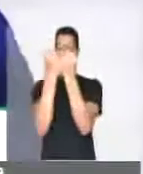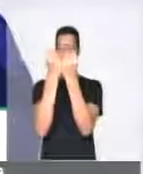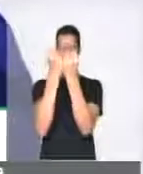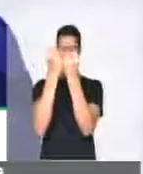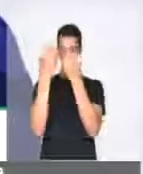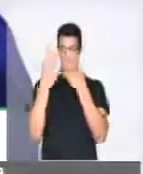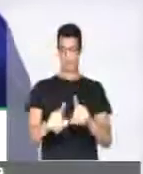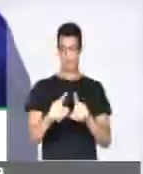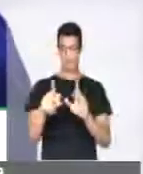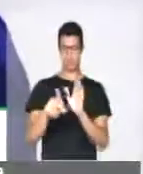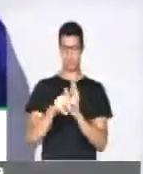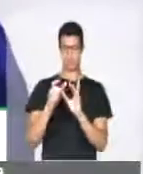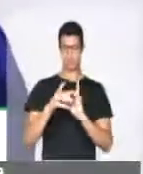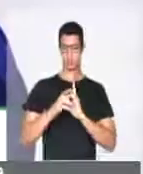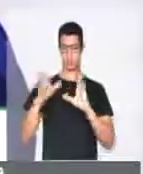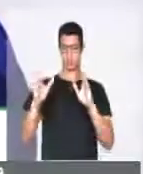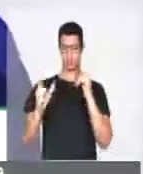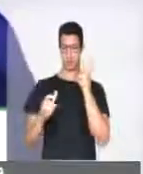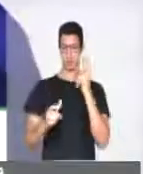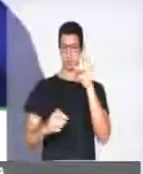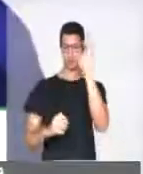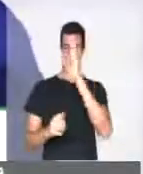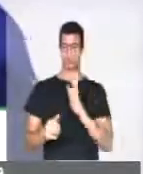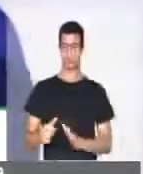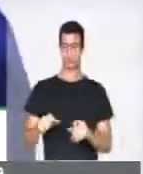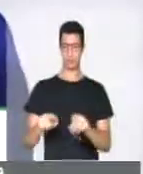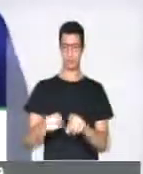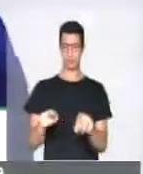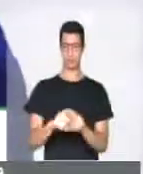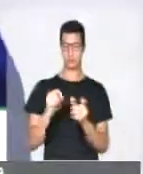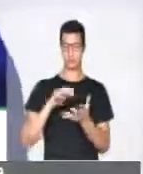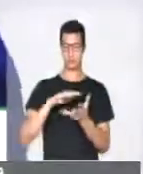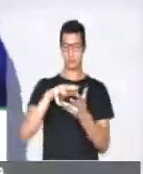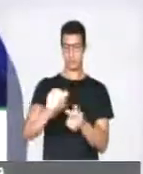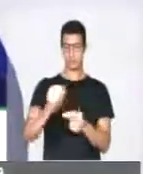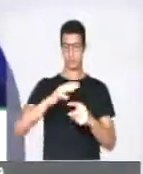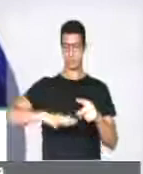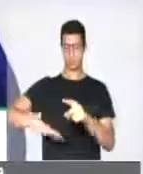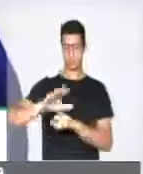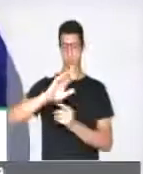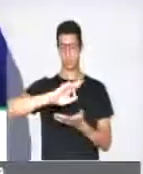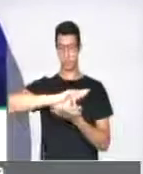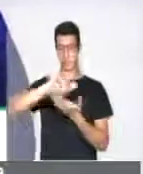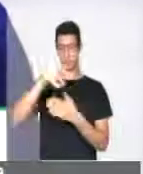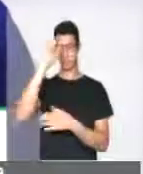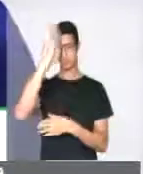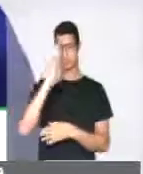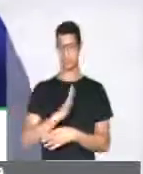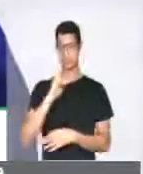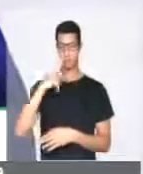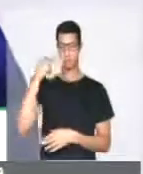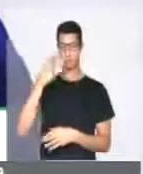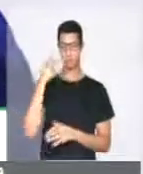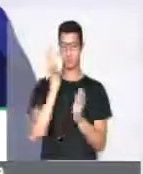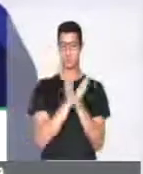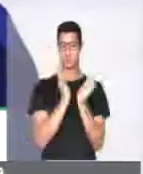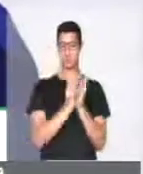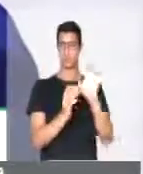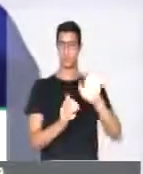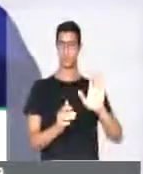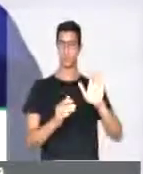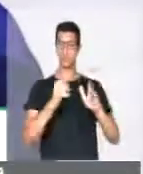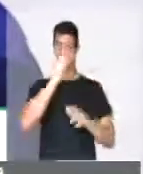Desafios da Esquerda Democrática no Brasil e no mundo. Socialistas de todo o Brasil e de partidos de esquerda,